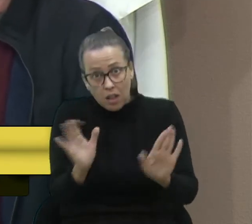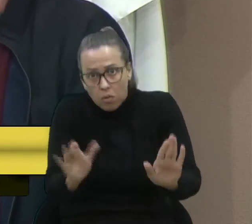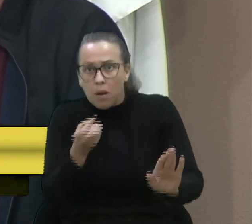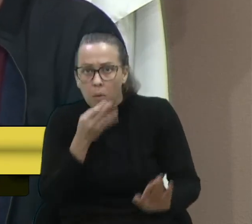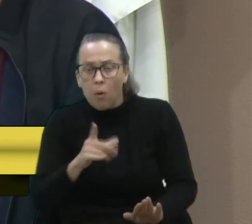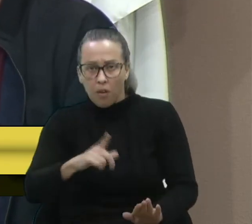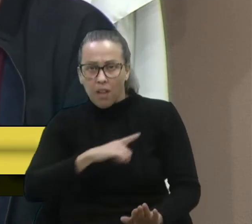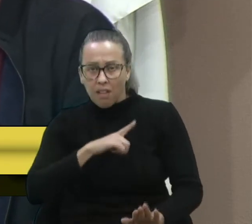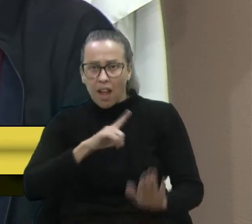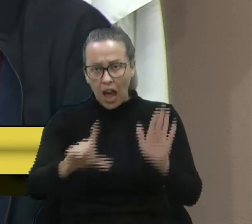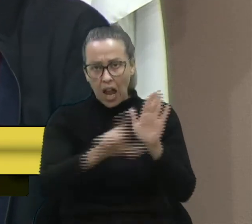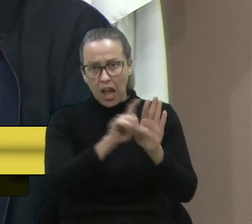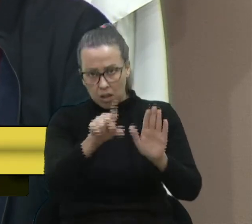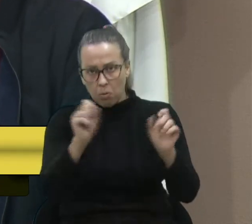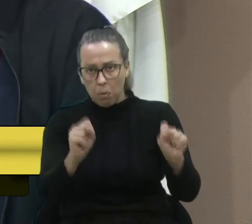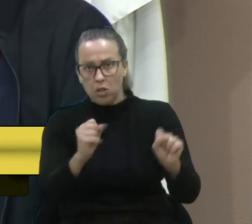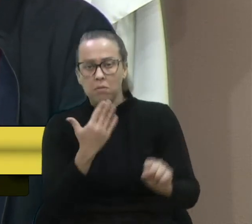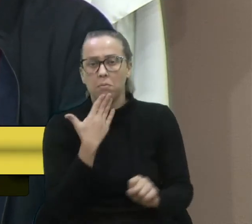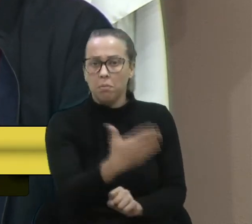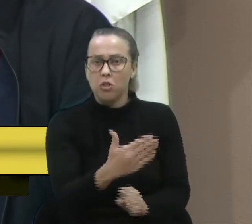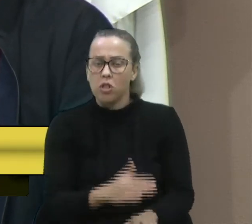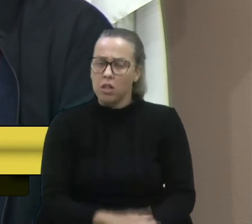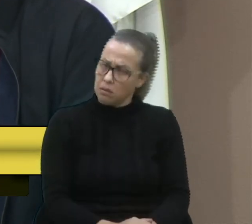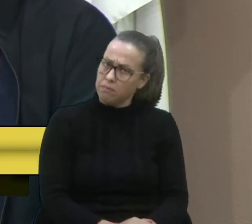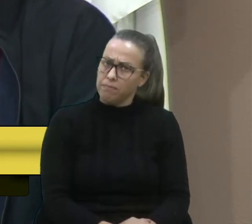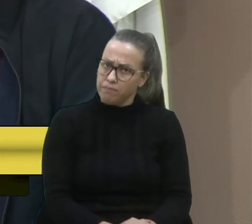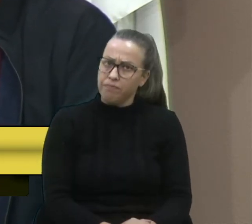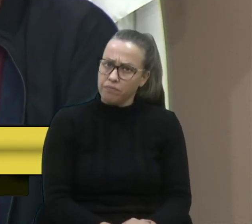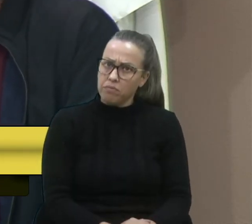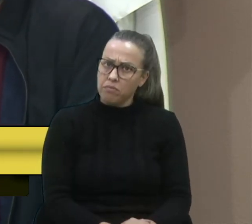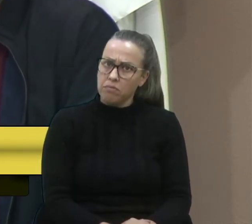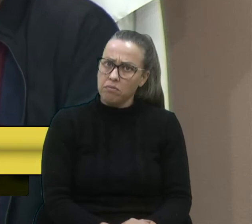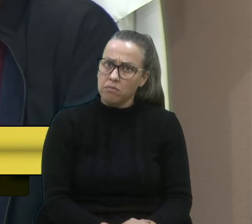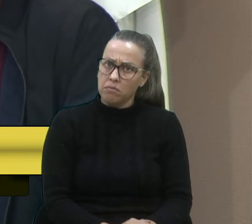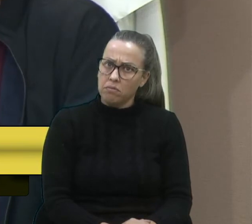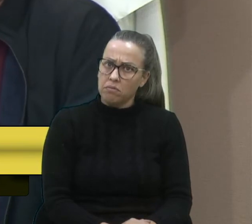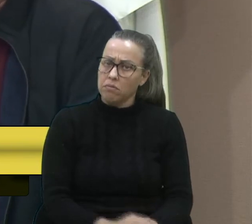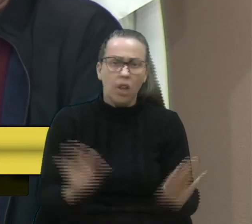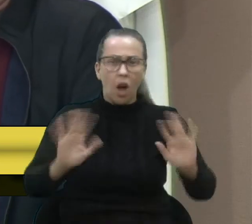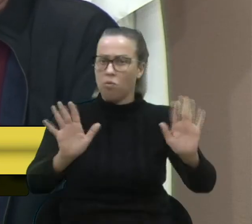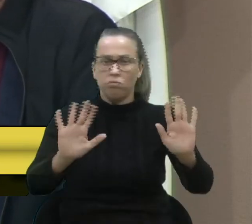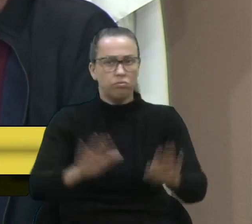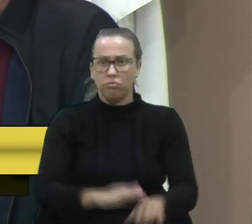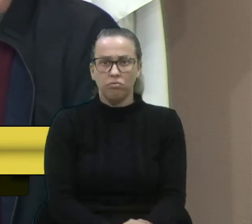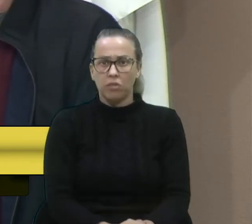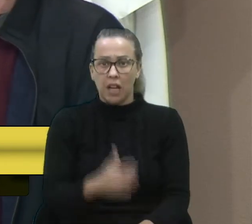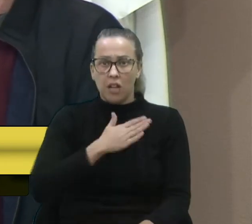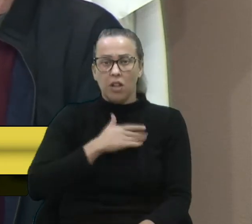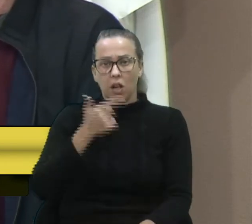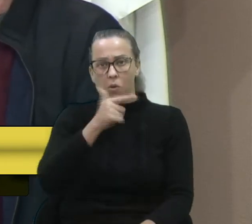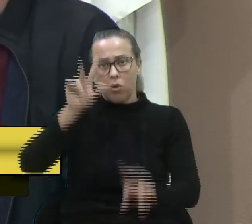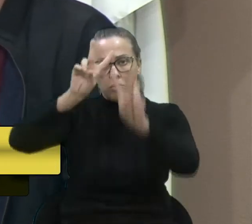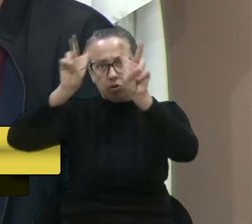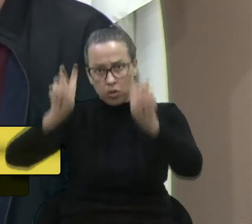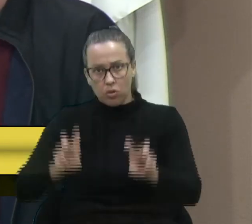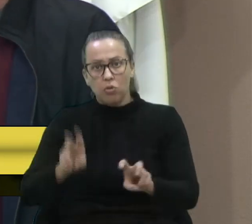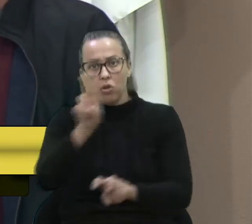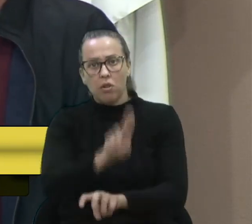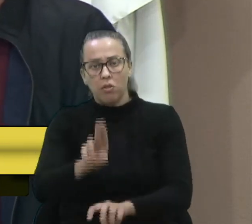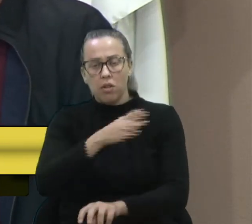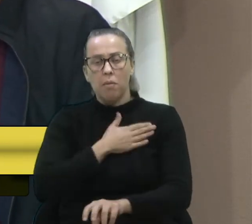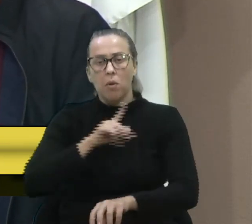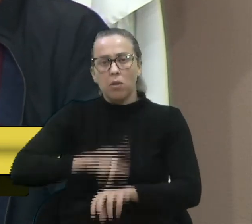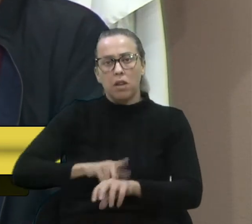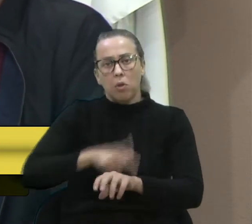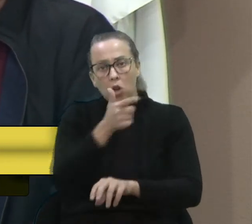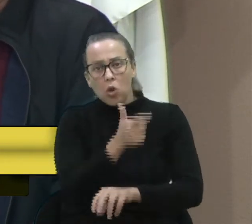existem os meios legais para a senhora recorrer. Permite uma parte, vereadora? Não, vereadora Denise, eu tenho outros assuntos, eu vou usar o meu tempo